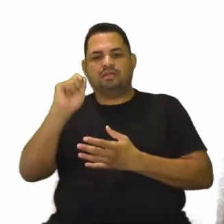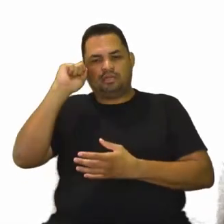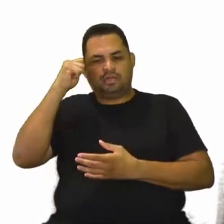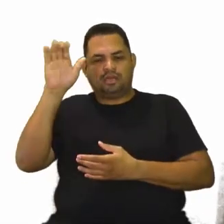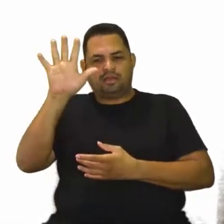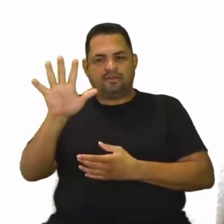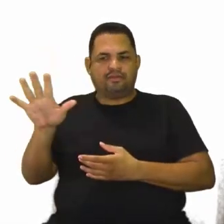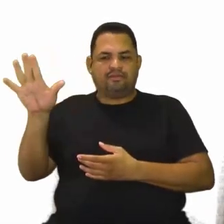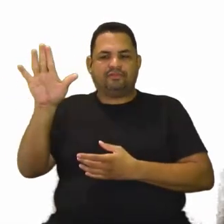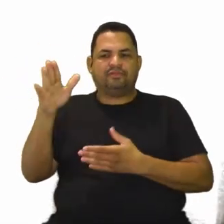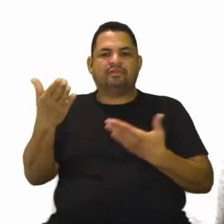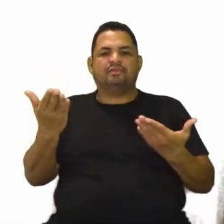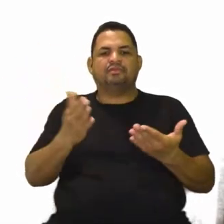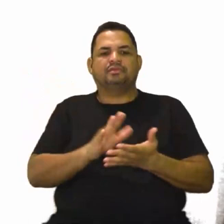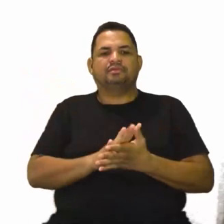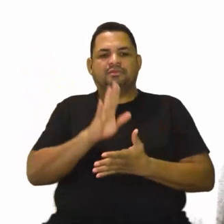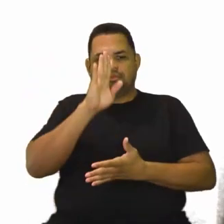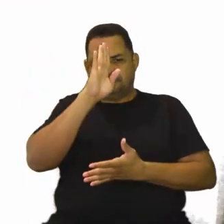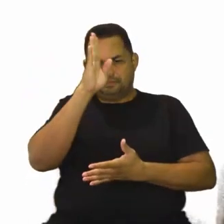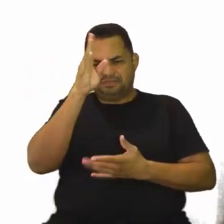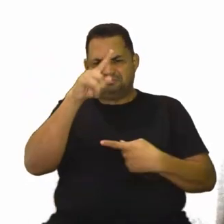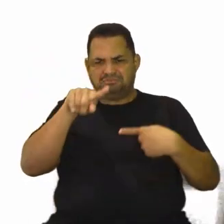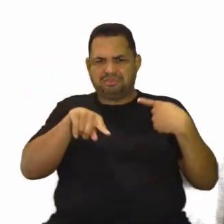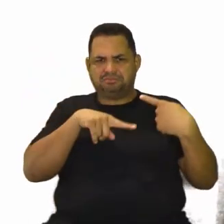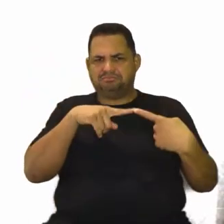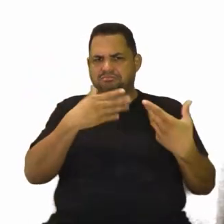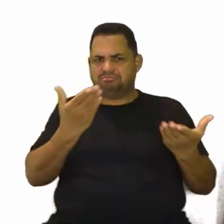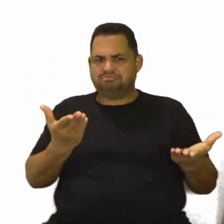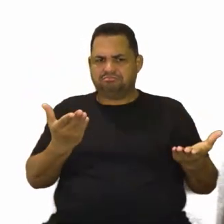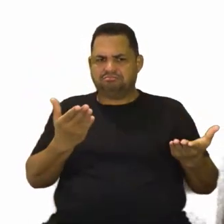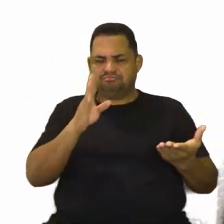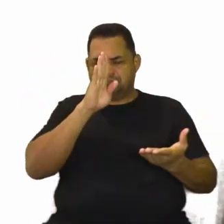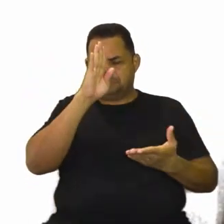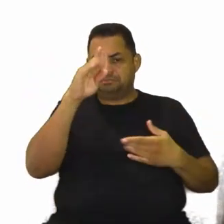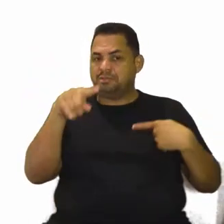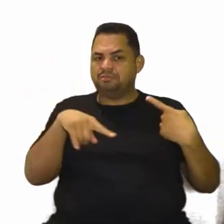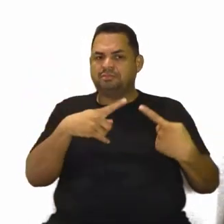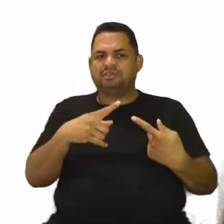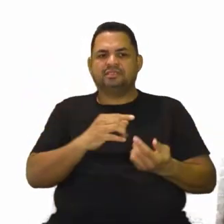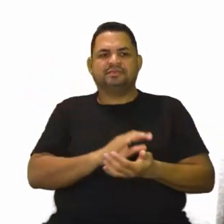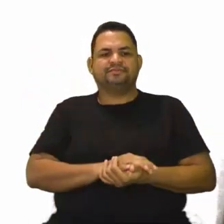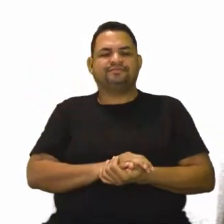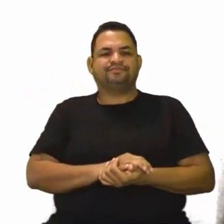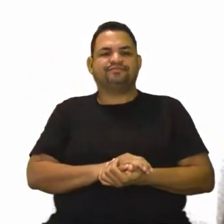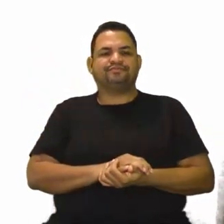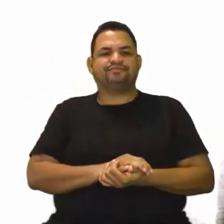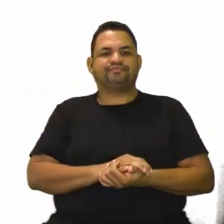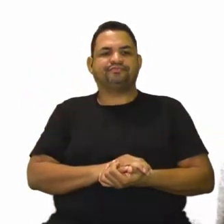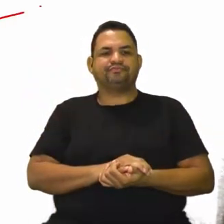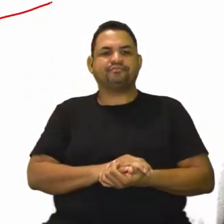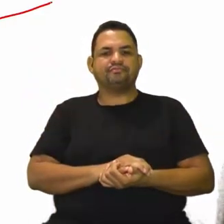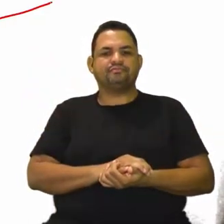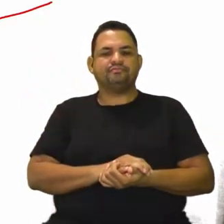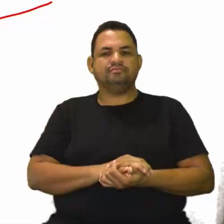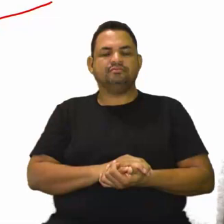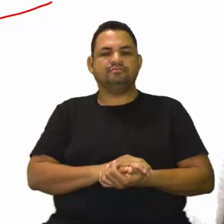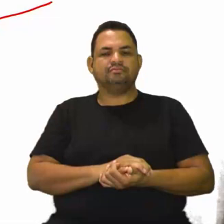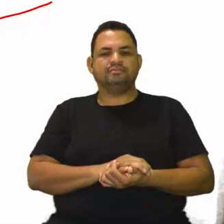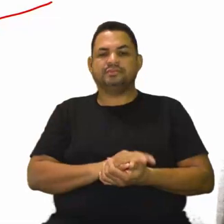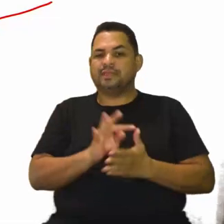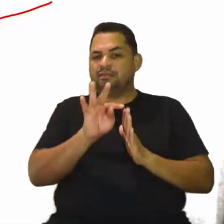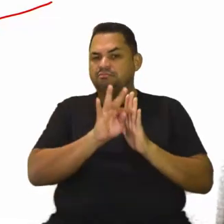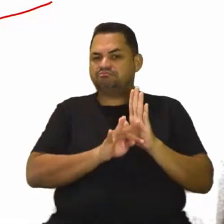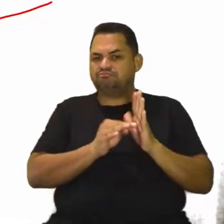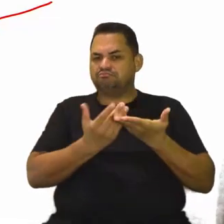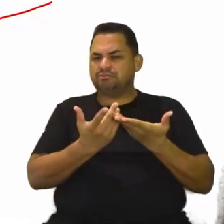Seria, podemos dizer que é a sua principal missão. Olha a principal missão. Isso daqui é uma questão que está lá no texto, mas daqui